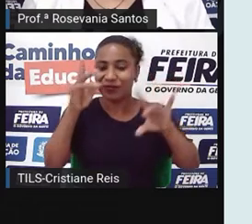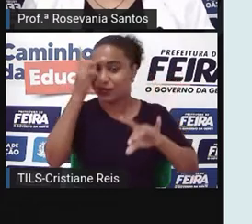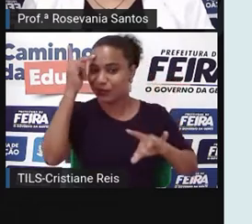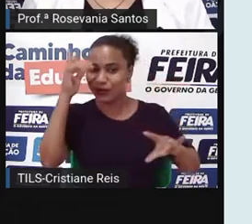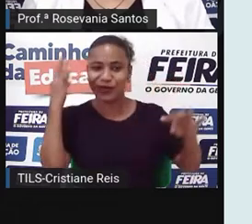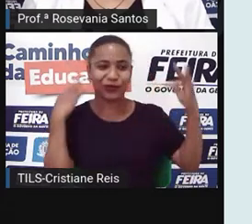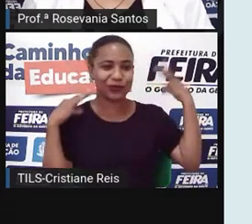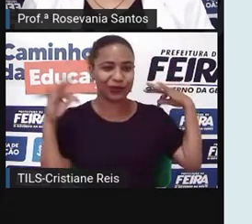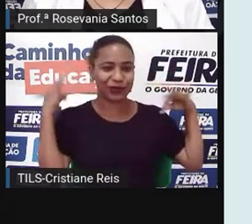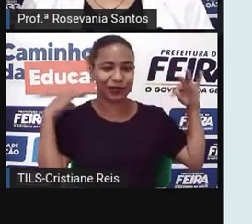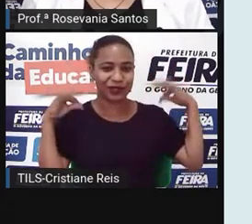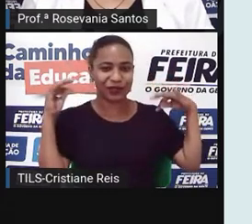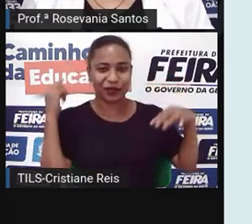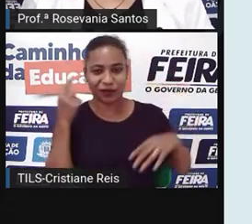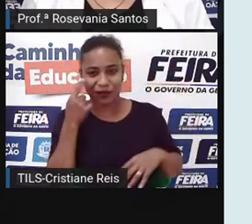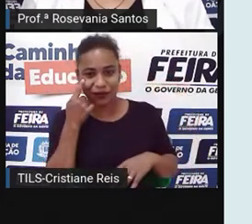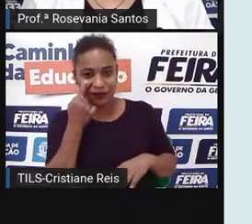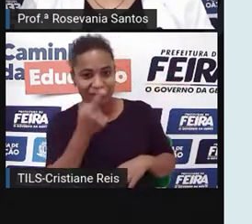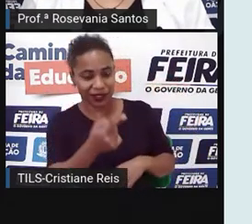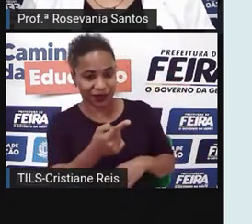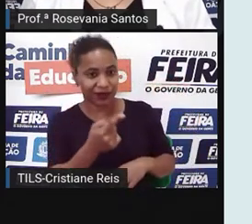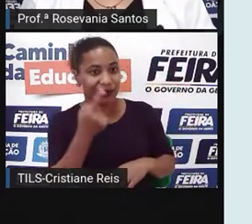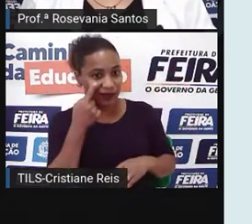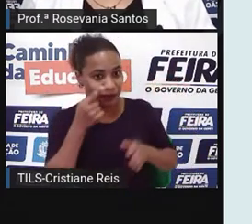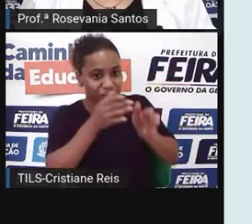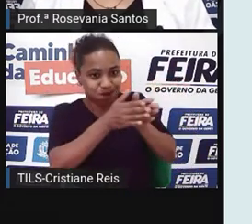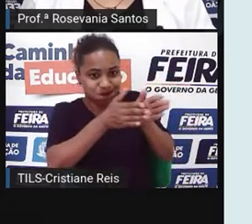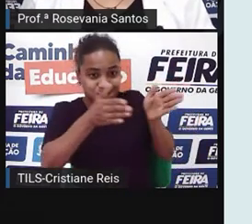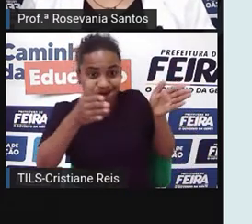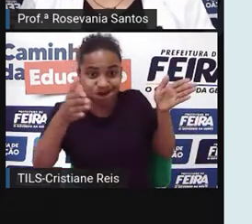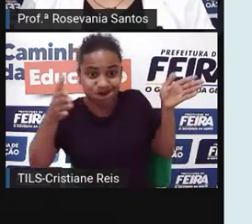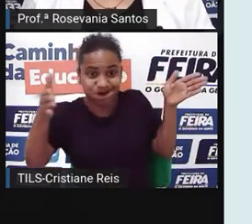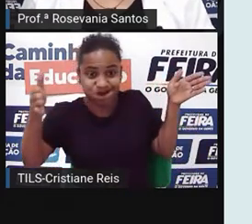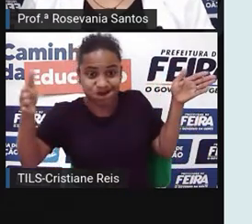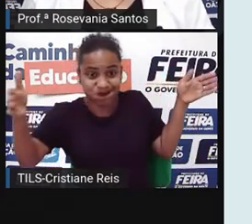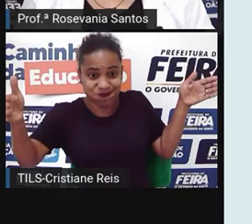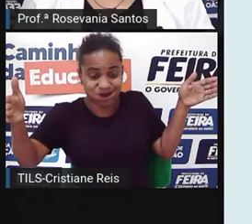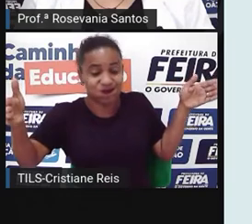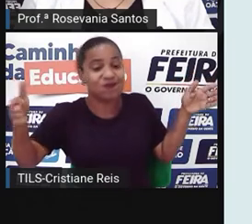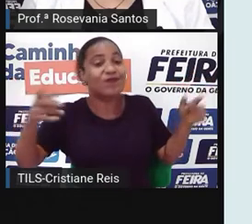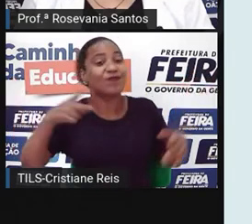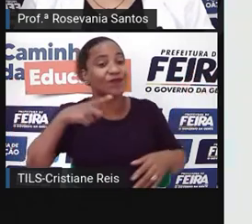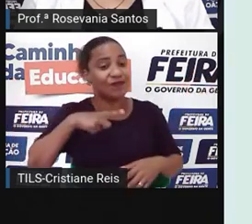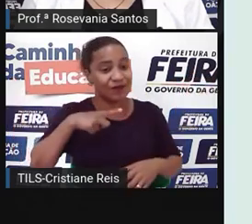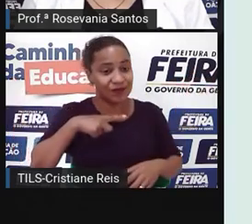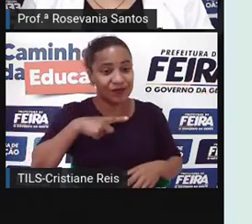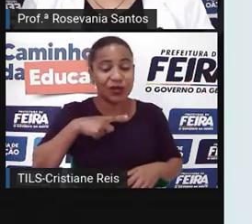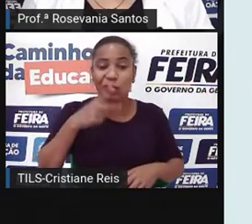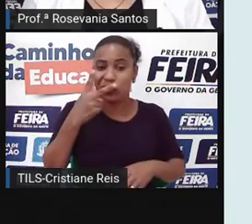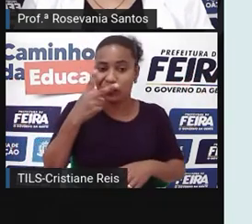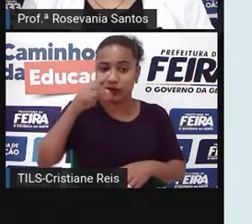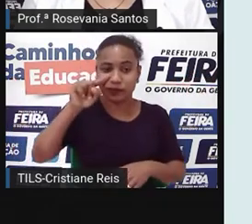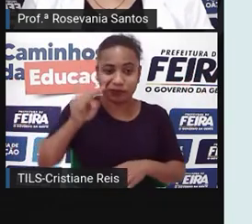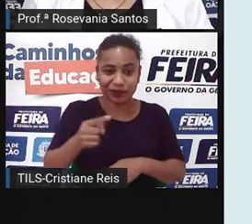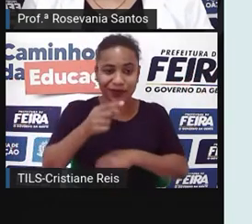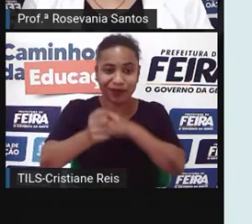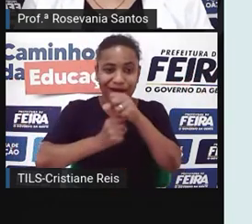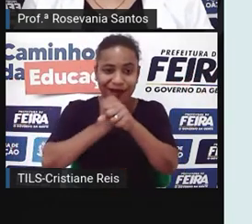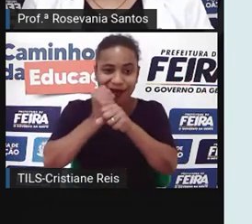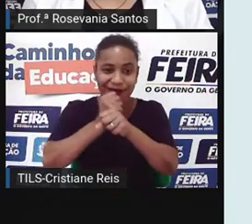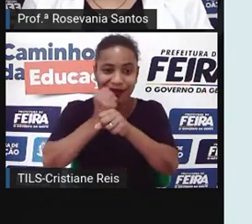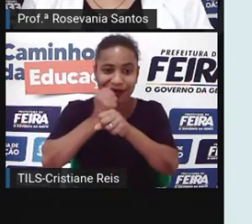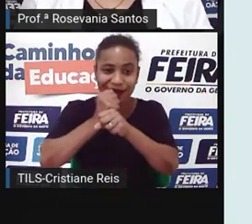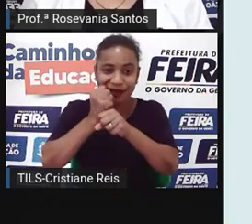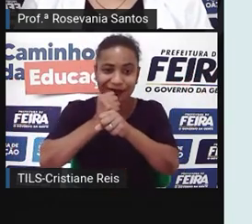a largura dela, que aqui dá para perceber direitinho. Então, gente, ela levou mais de 2 mil anos para ser construída.